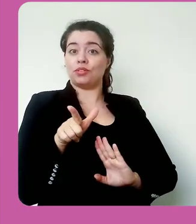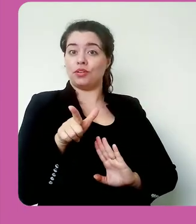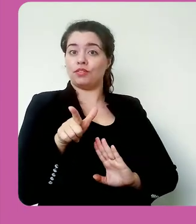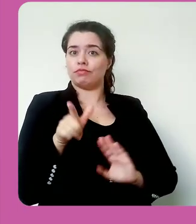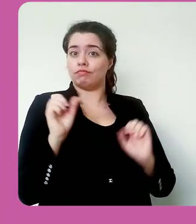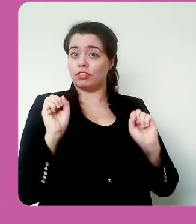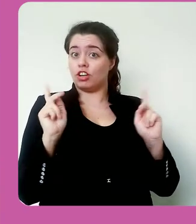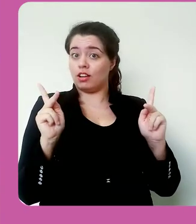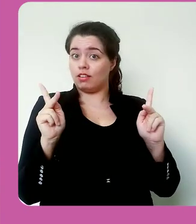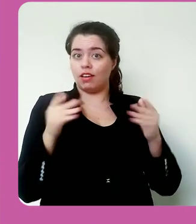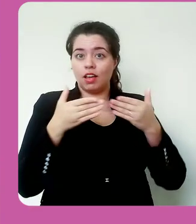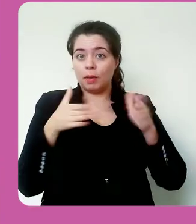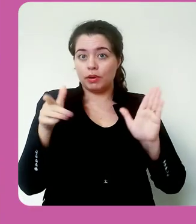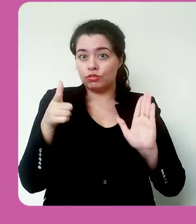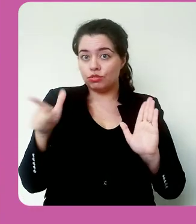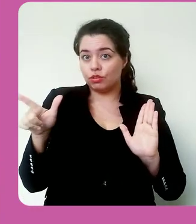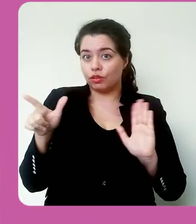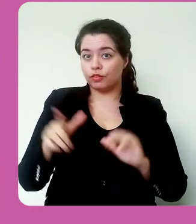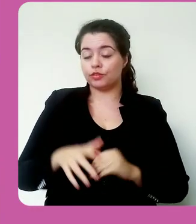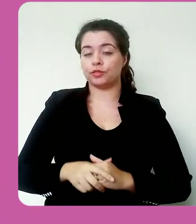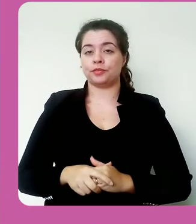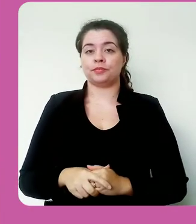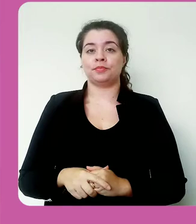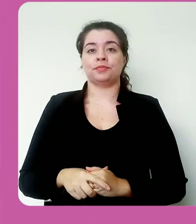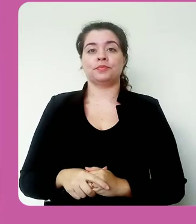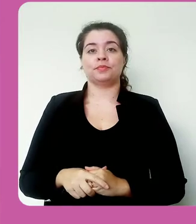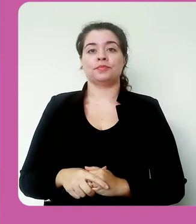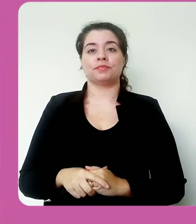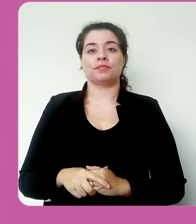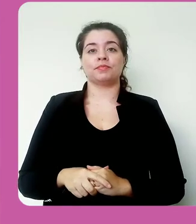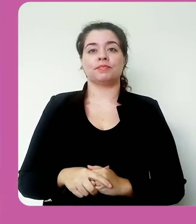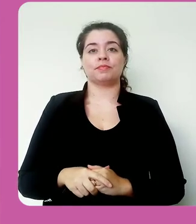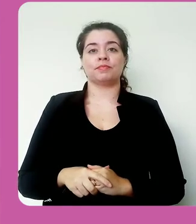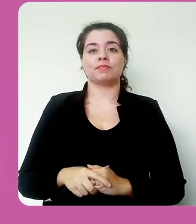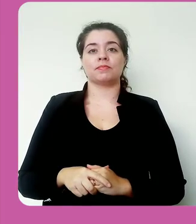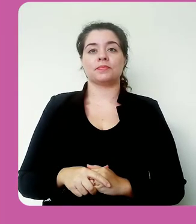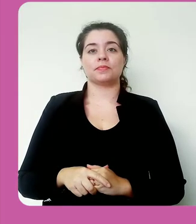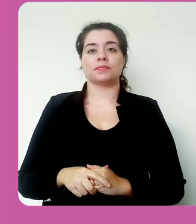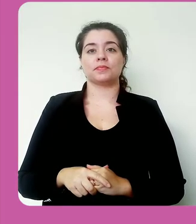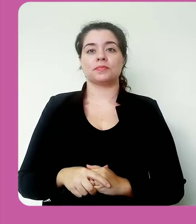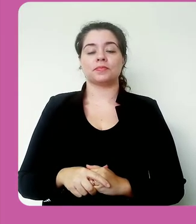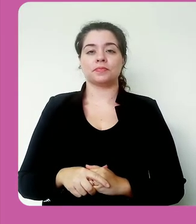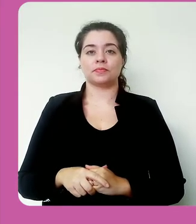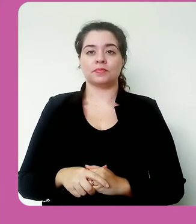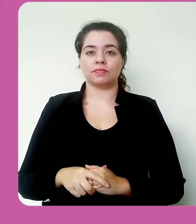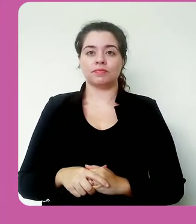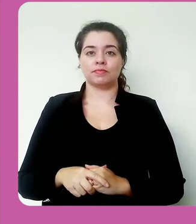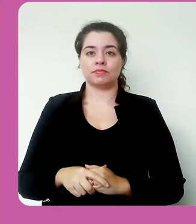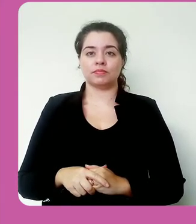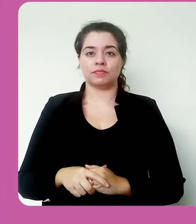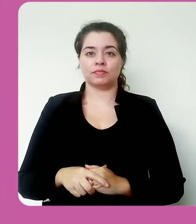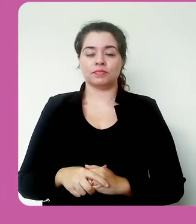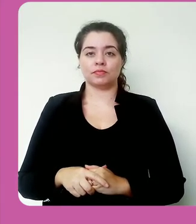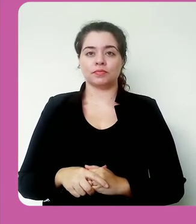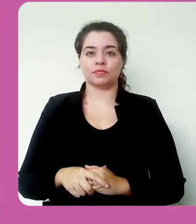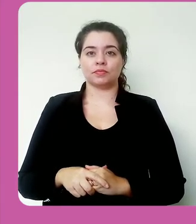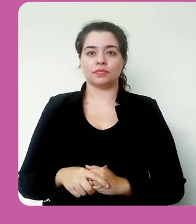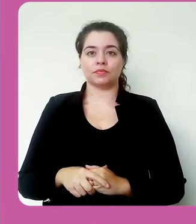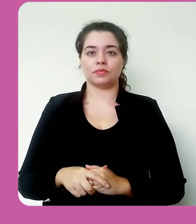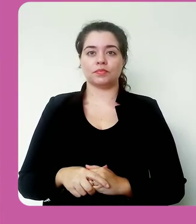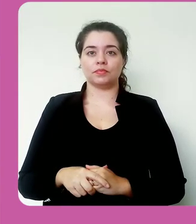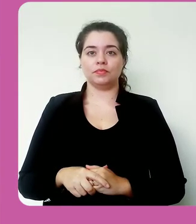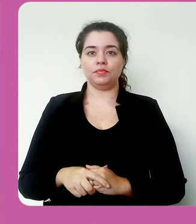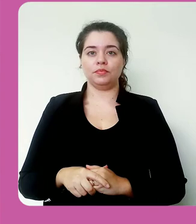Então, está reaberto. Se nós formos, então, aqui na... não...